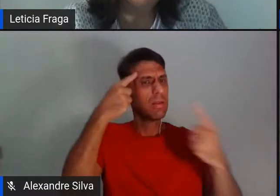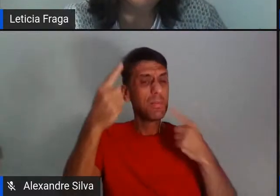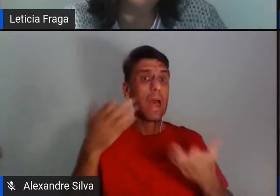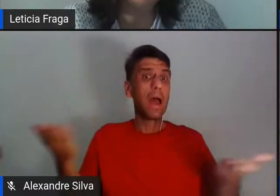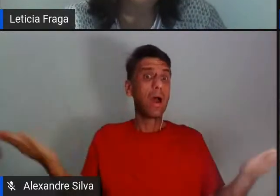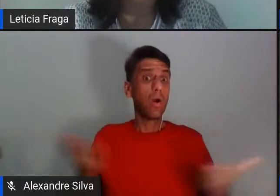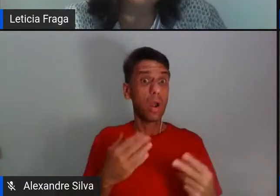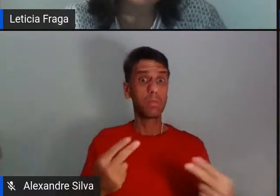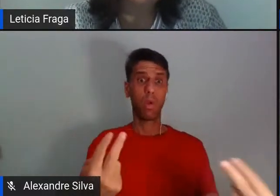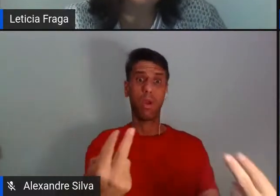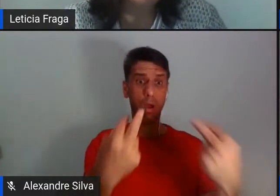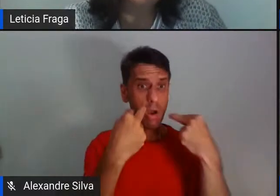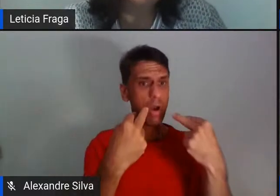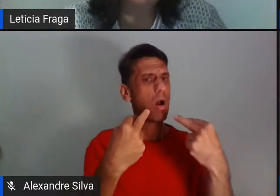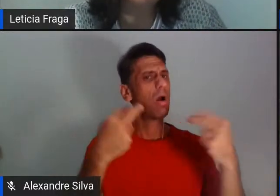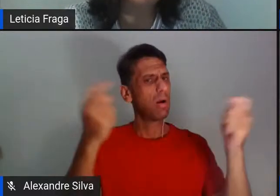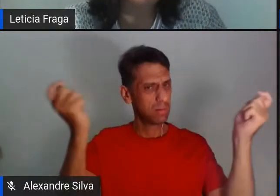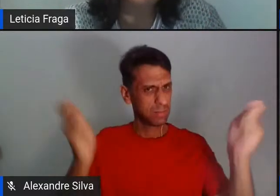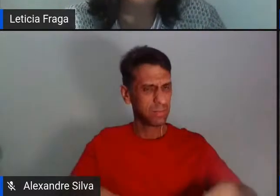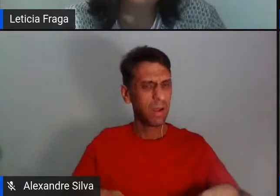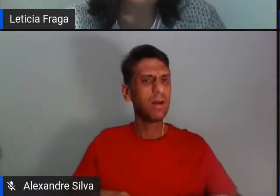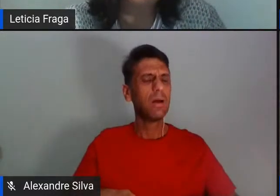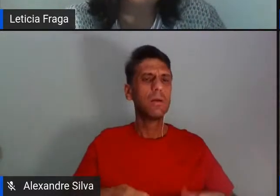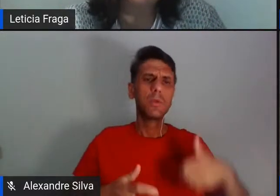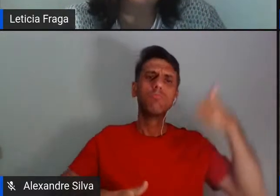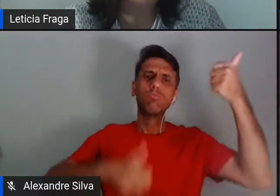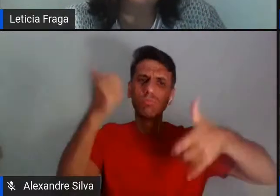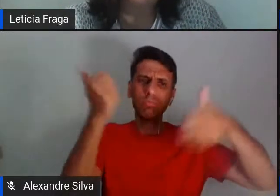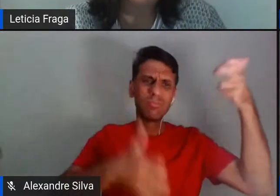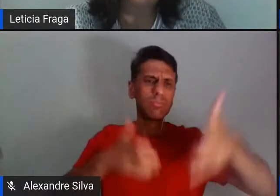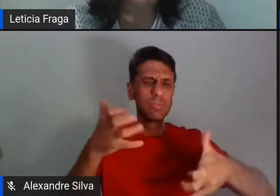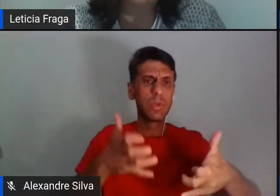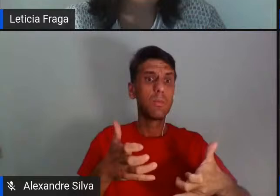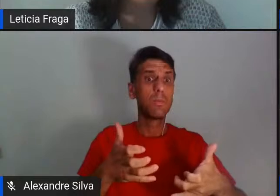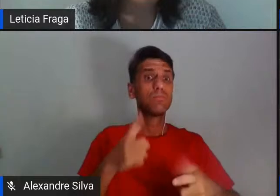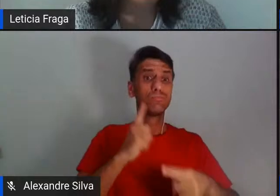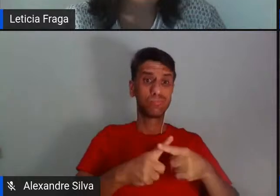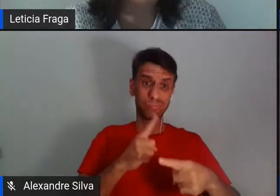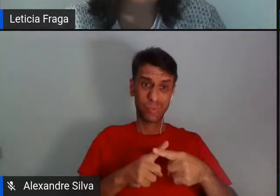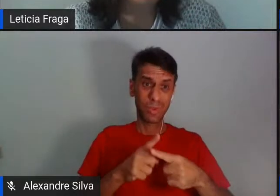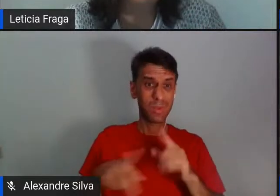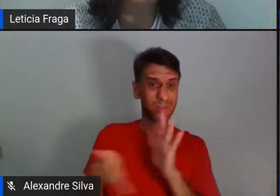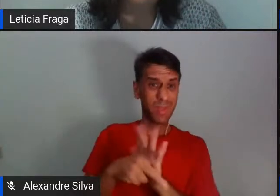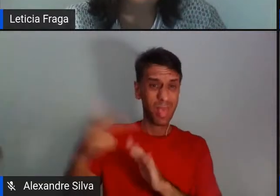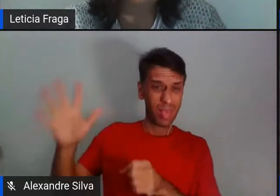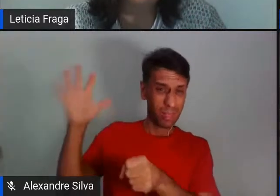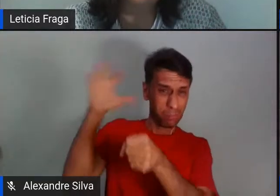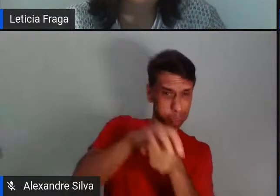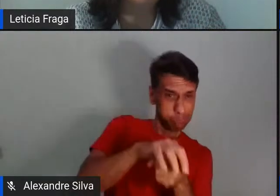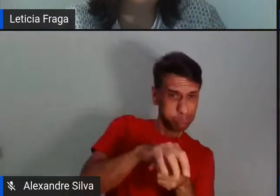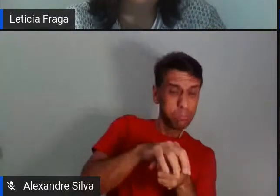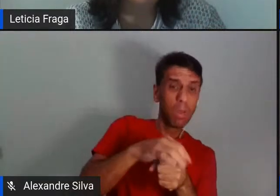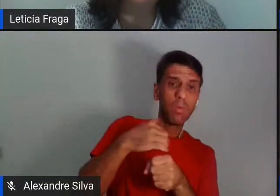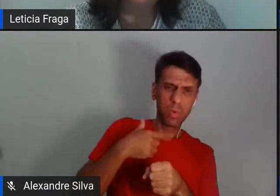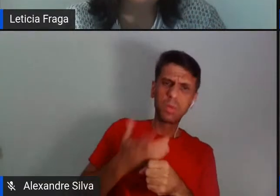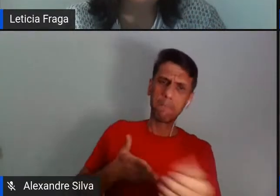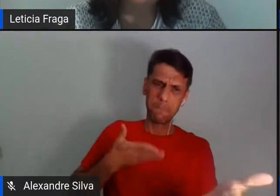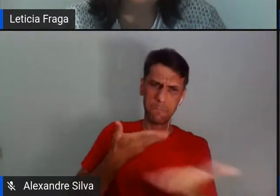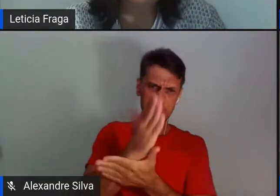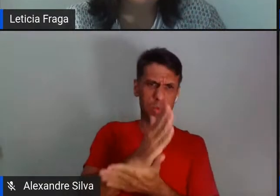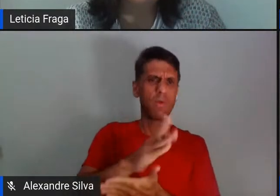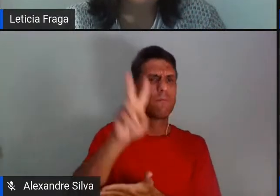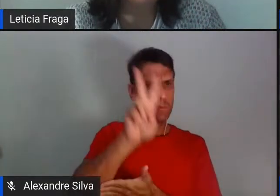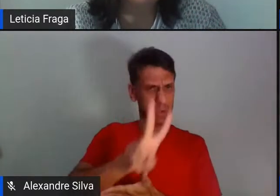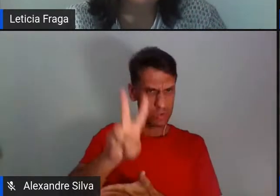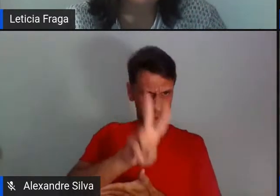ouvido. Porque a gente, de alguma maneira, jogou o jogo do colonizador, entrou, passou no vestibular, fez todo